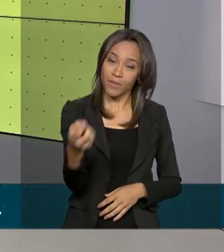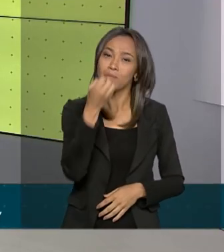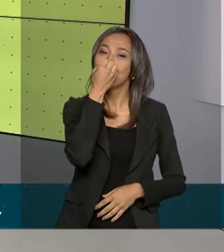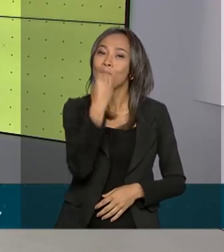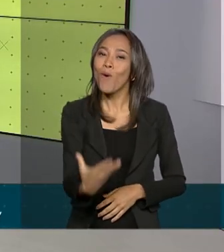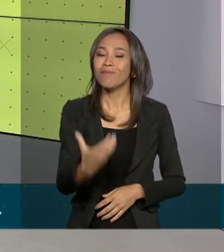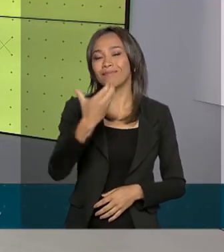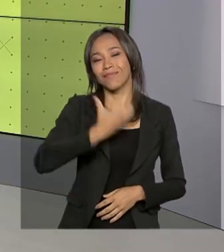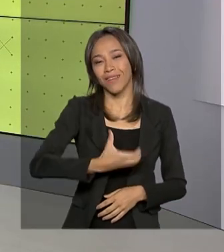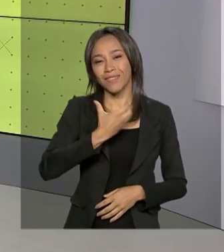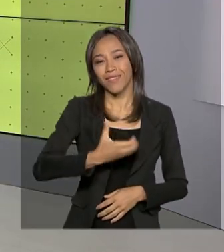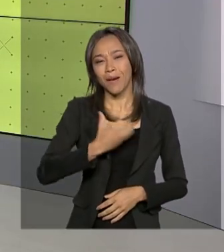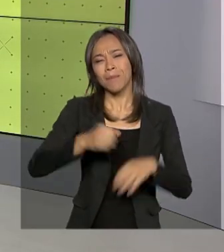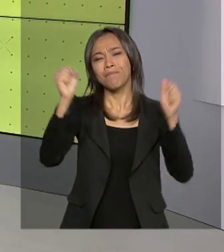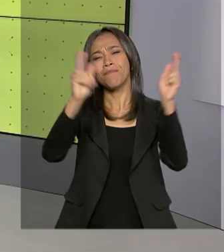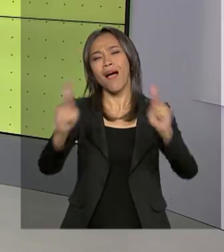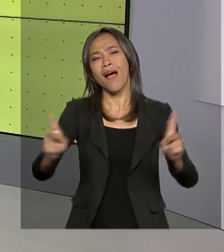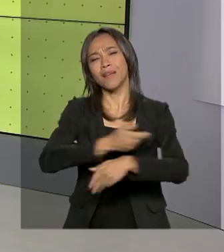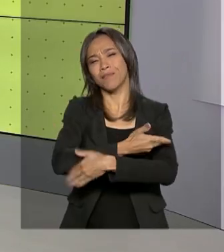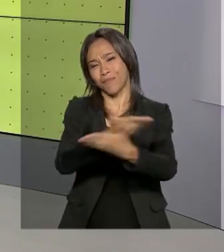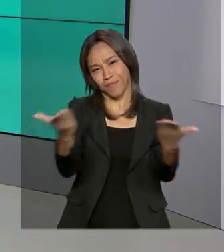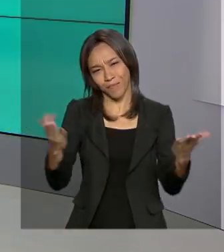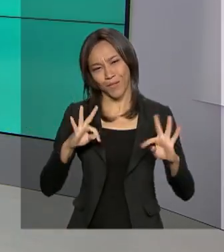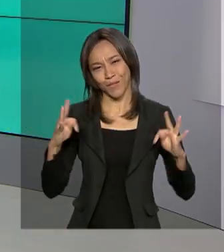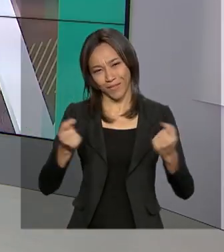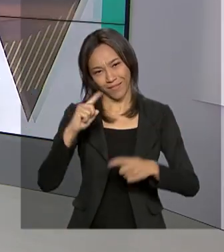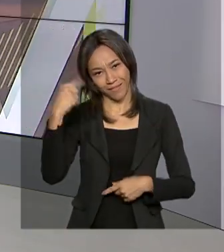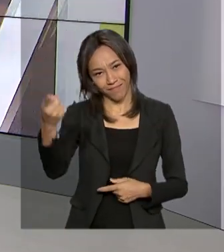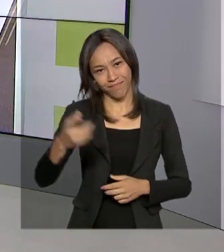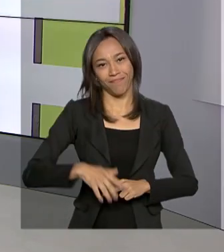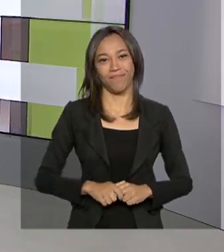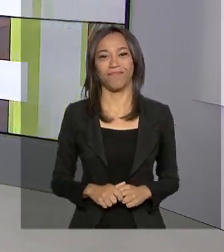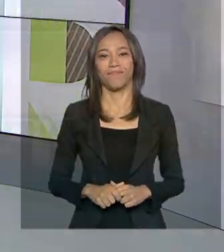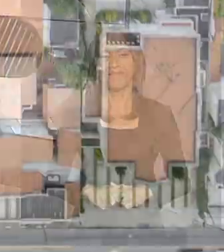Bom Natal e muita praz para todos nós. Até lá!